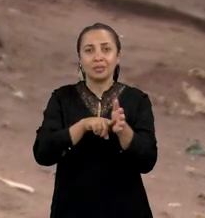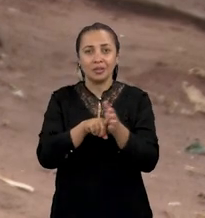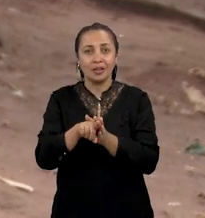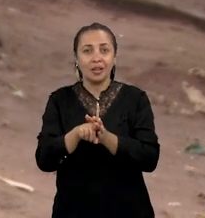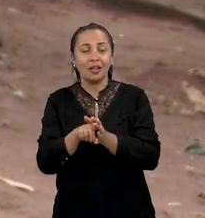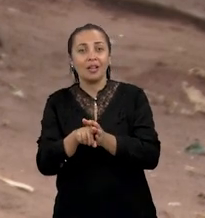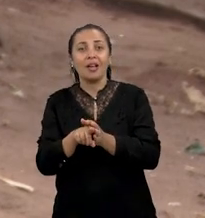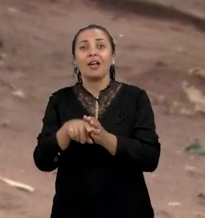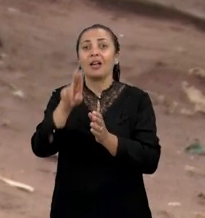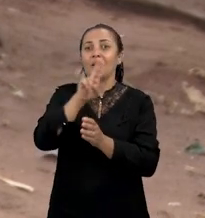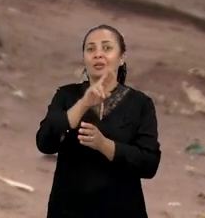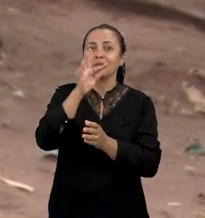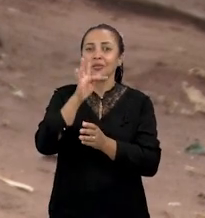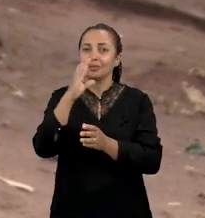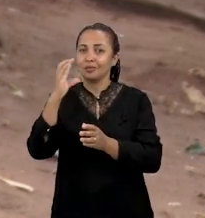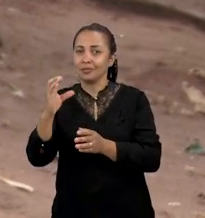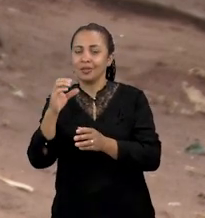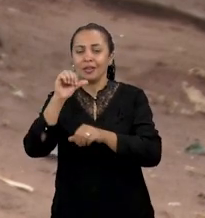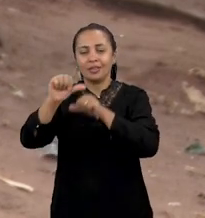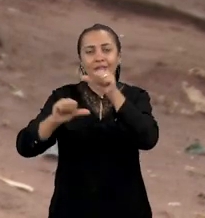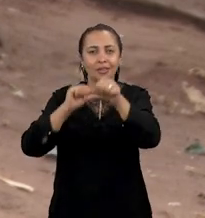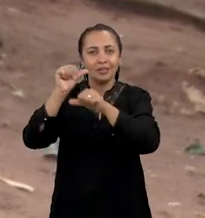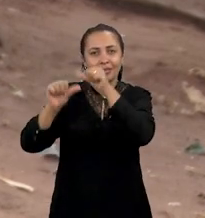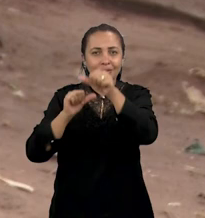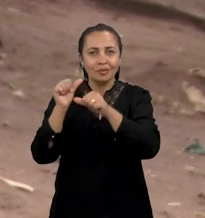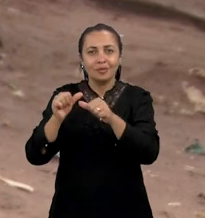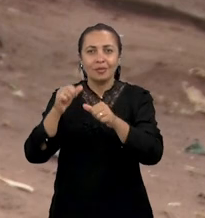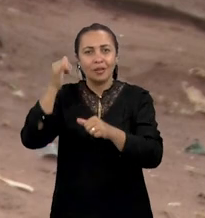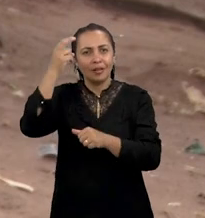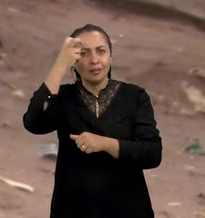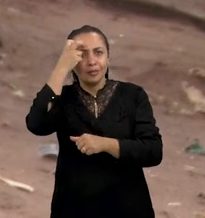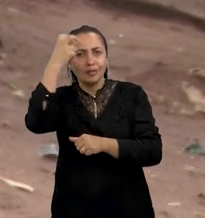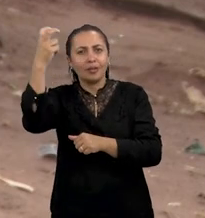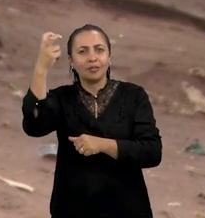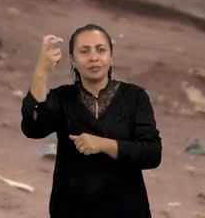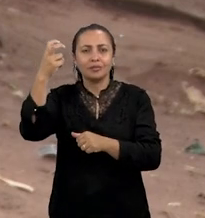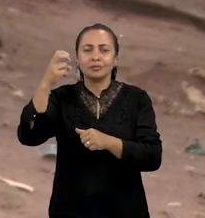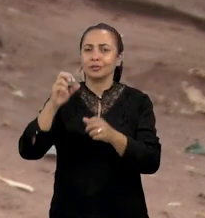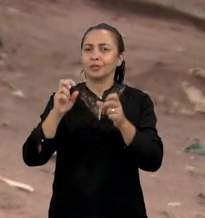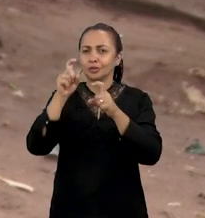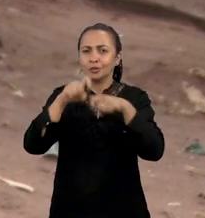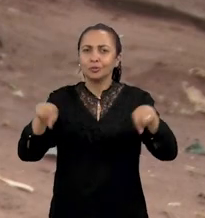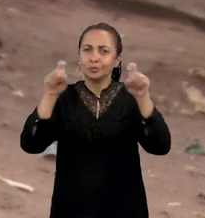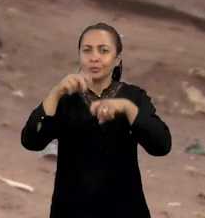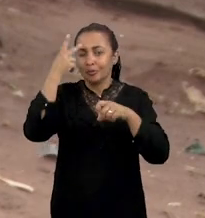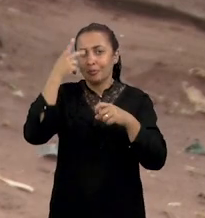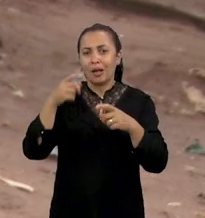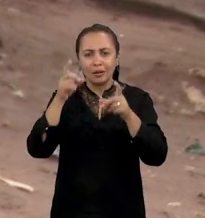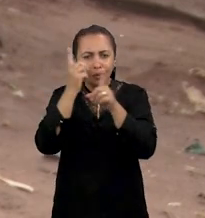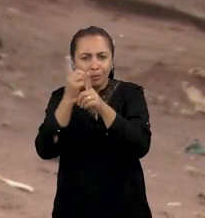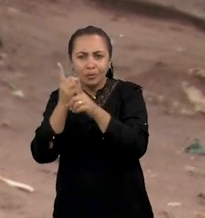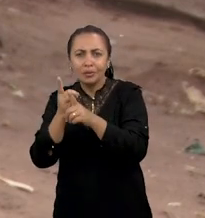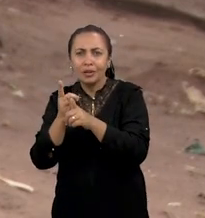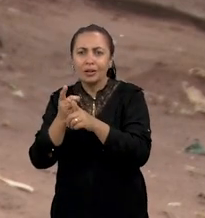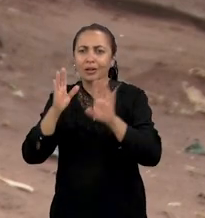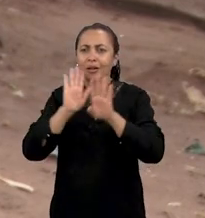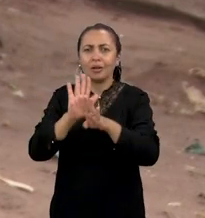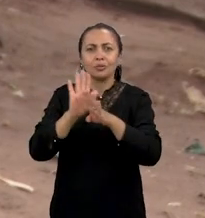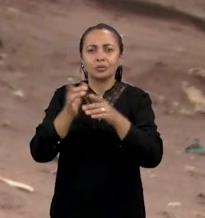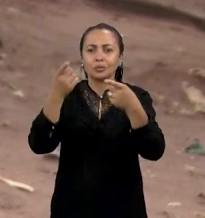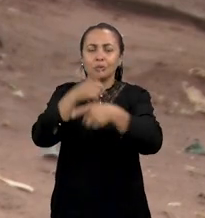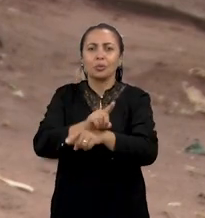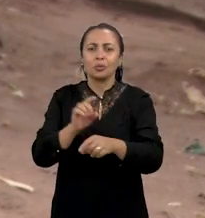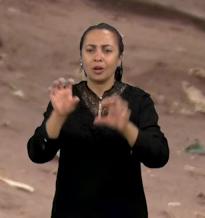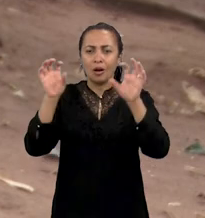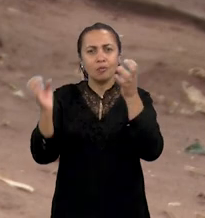Universidade Federal do Ceará desenvolveram inteligência artificial para detectar e combater incêndios a partir